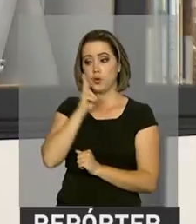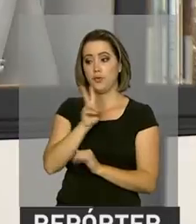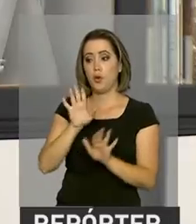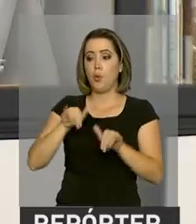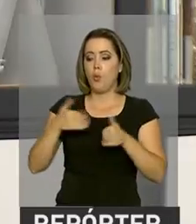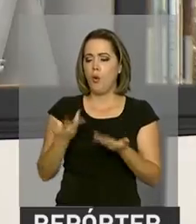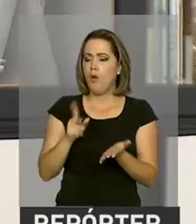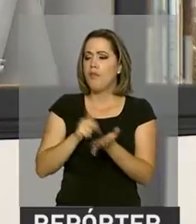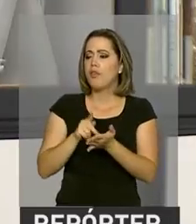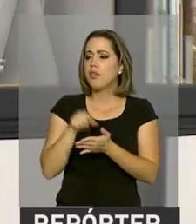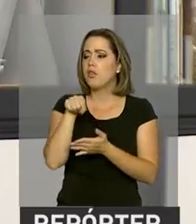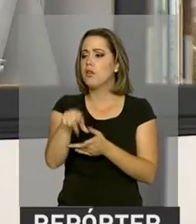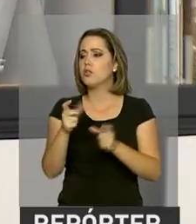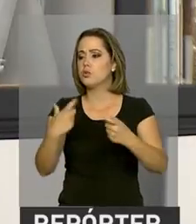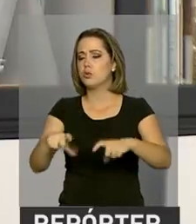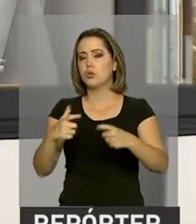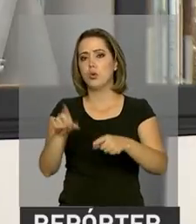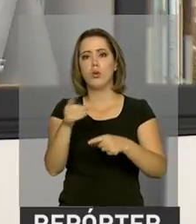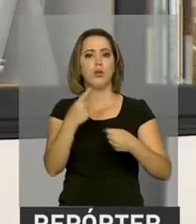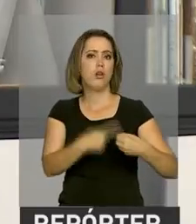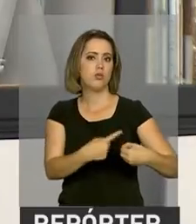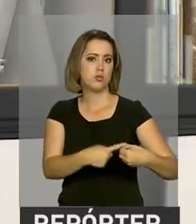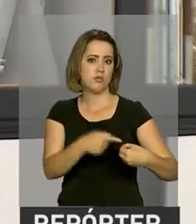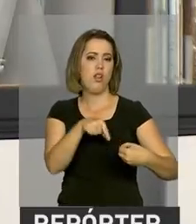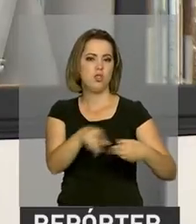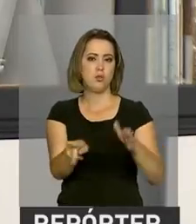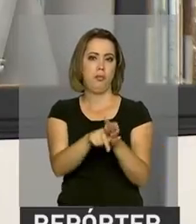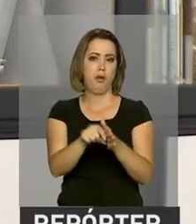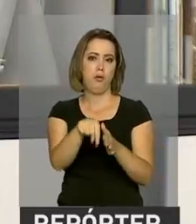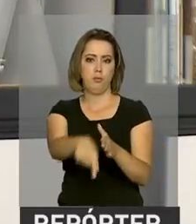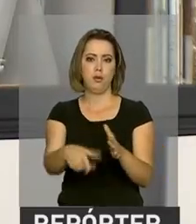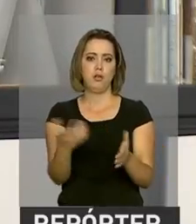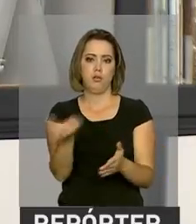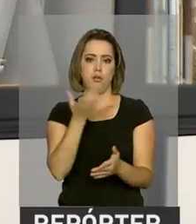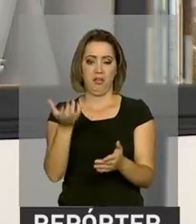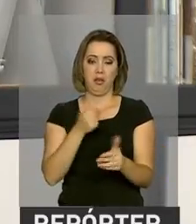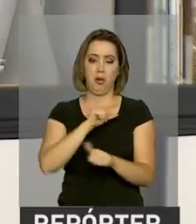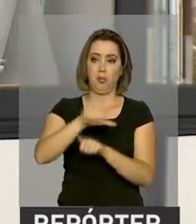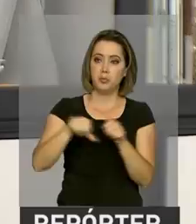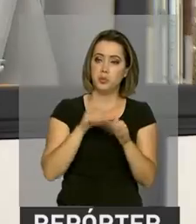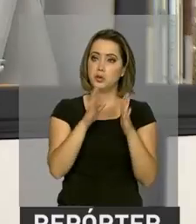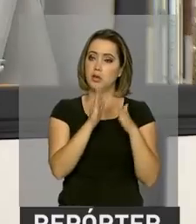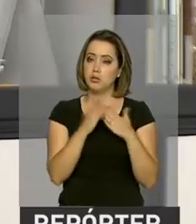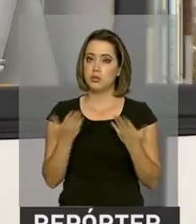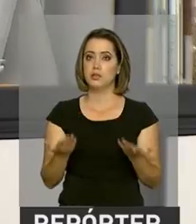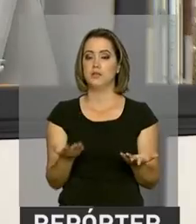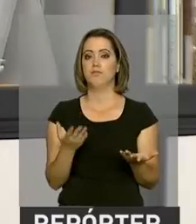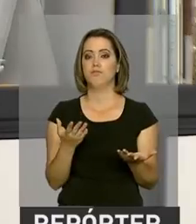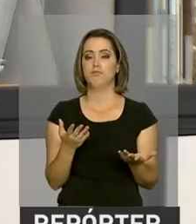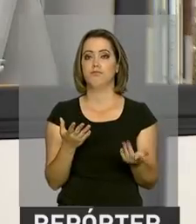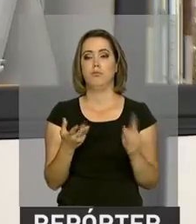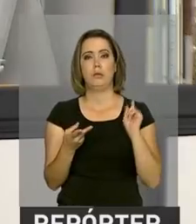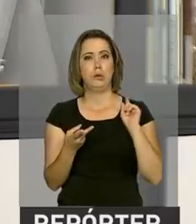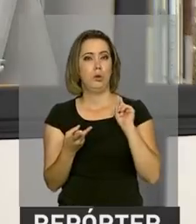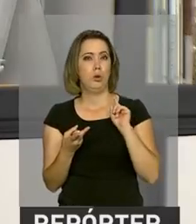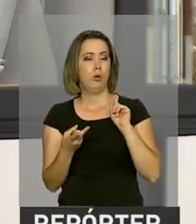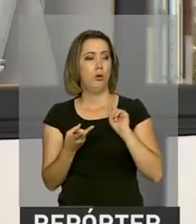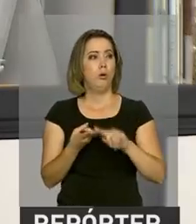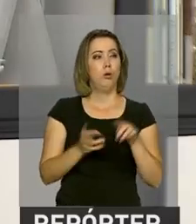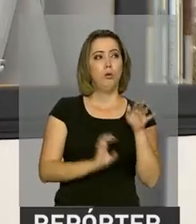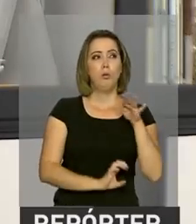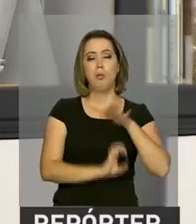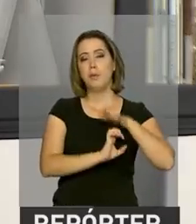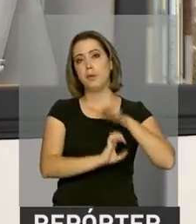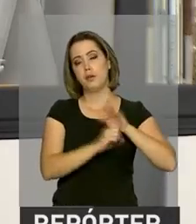do mercado de trabalho de um município específico, por exemplo, para onde ele possa estar querendo se mudar, uma empresa saber